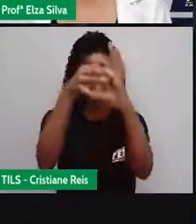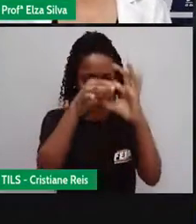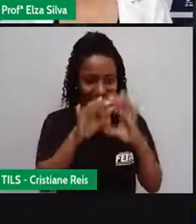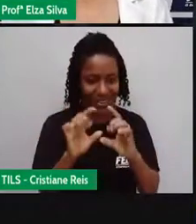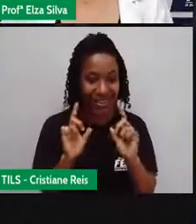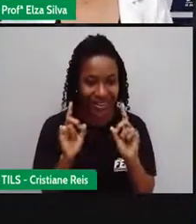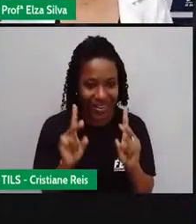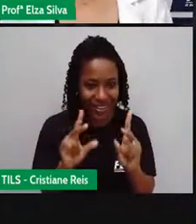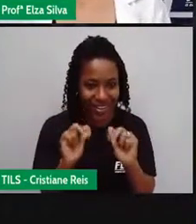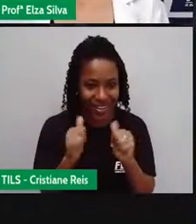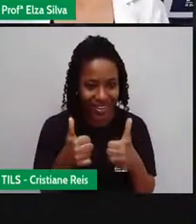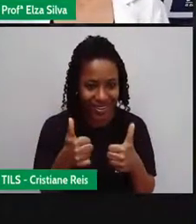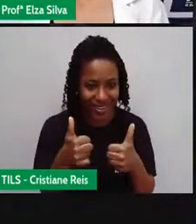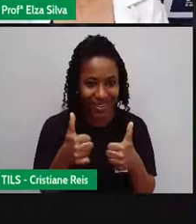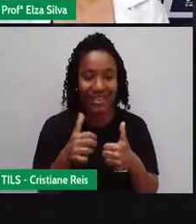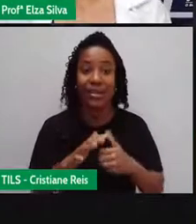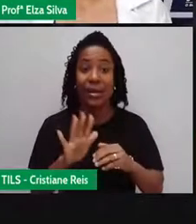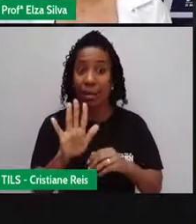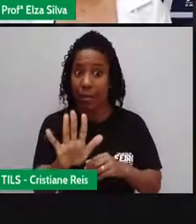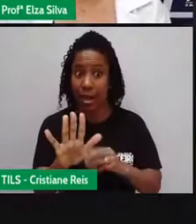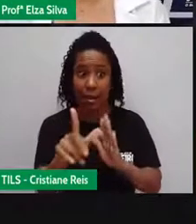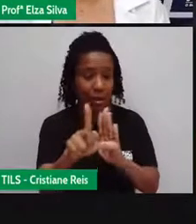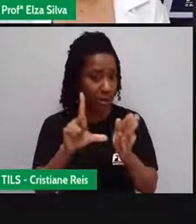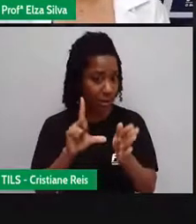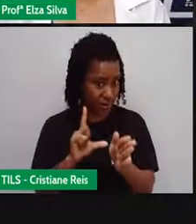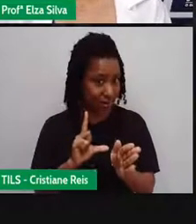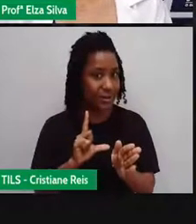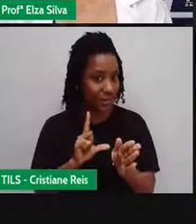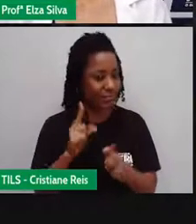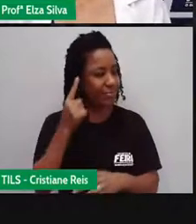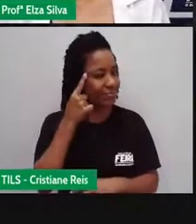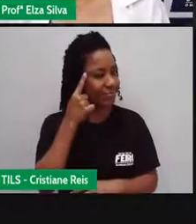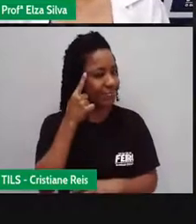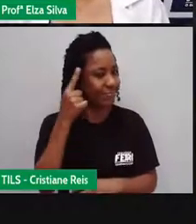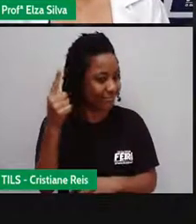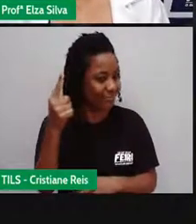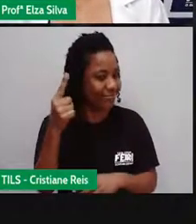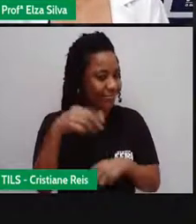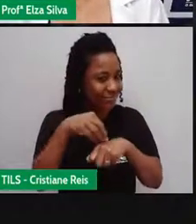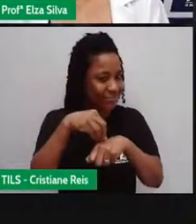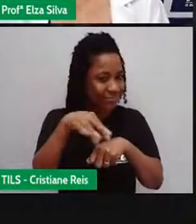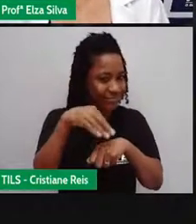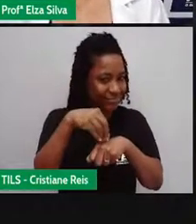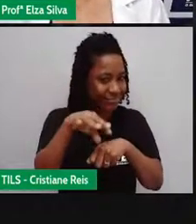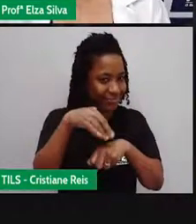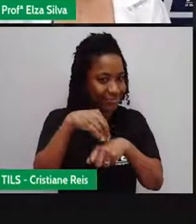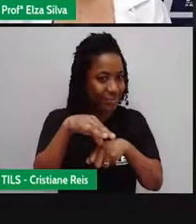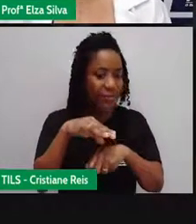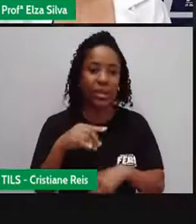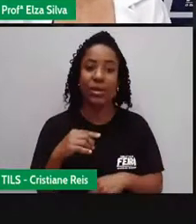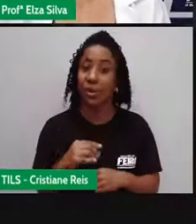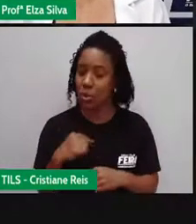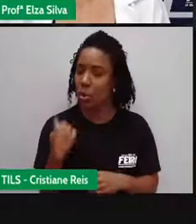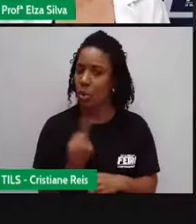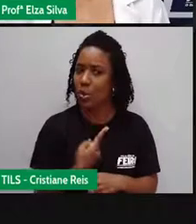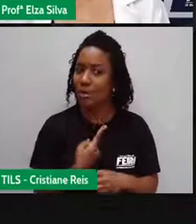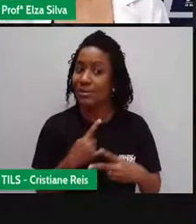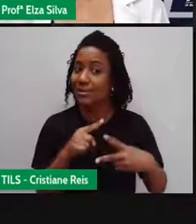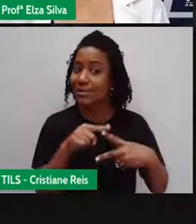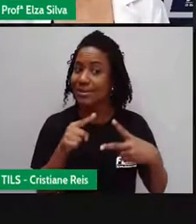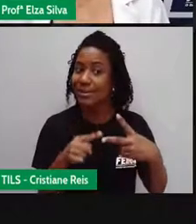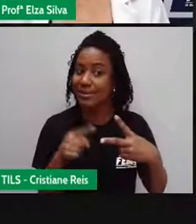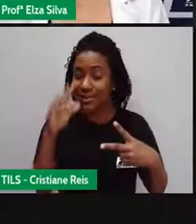Mas antes de começarmos a nossa aula, é importante falarmos sobre o que nós vamos aprender hoje.